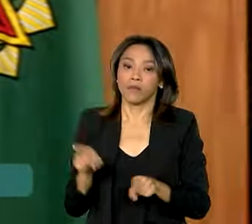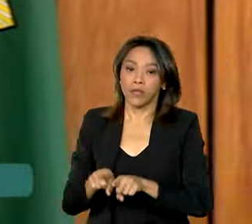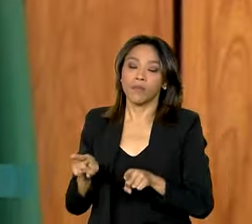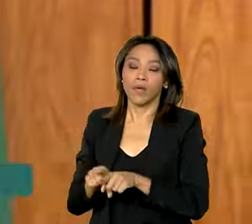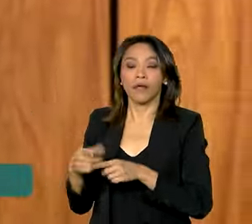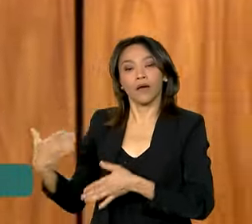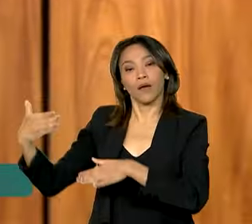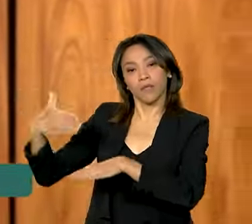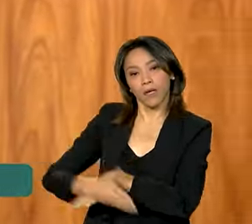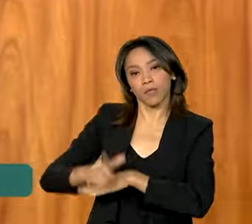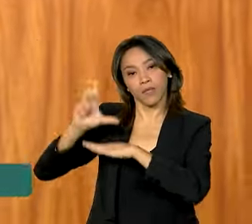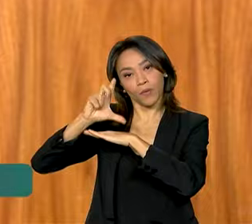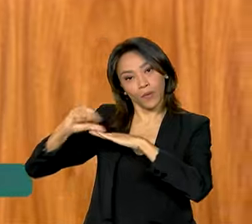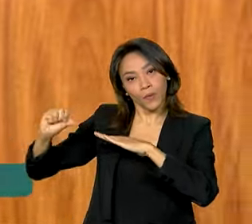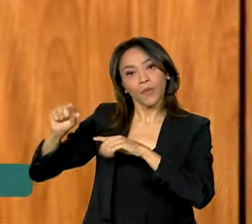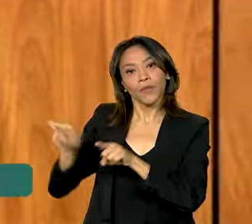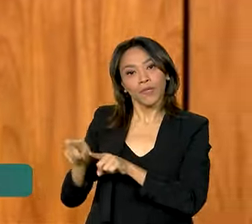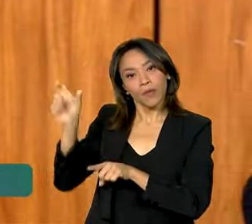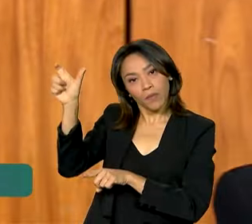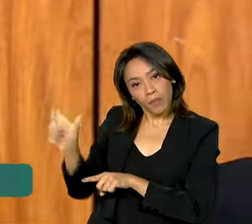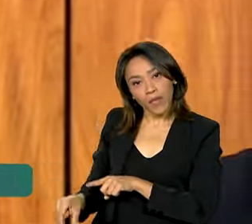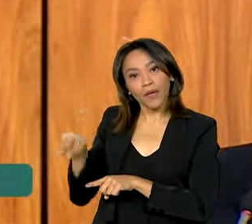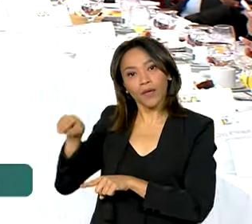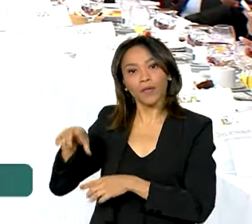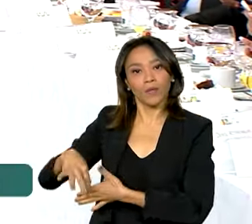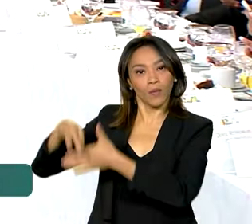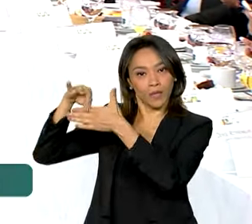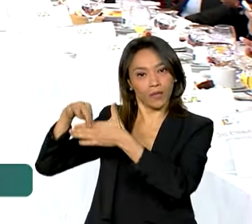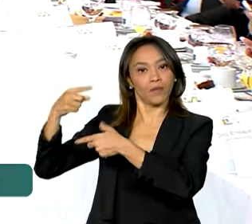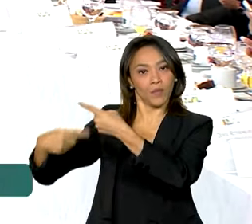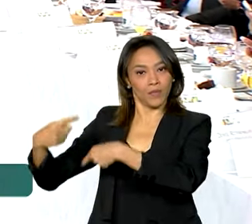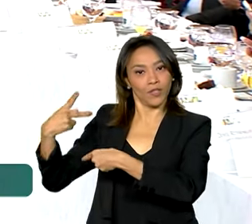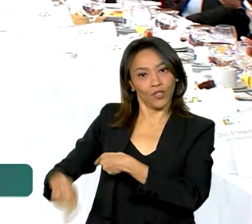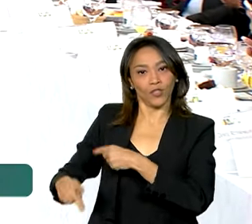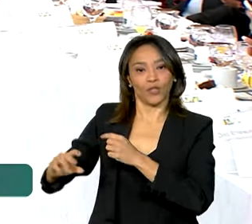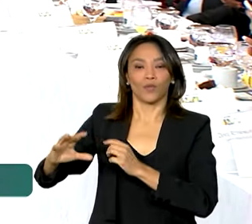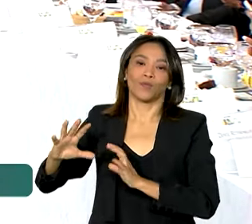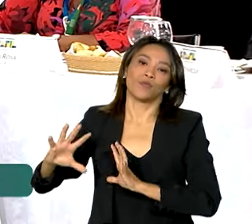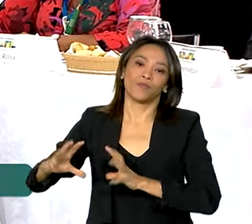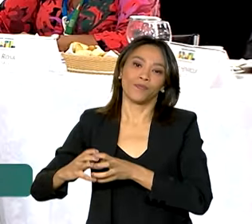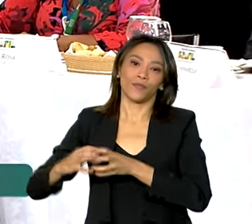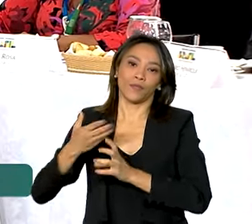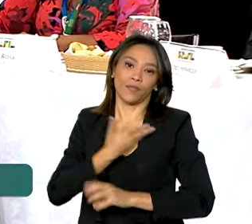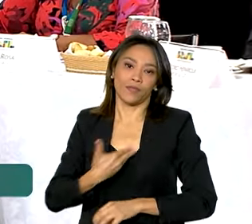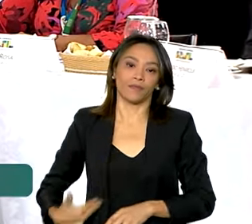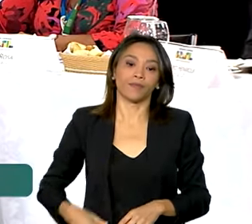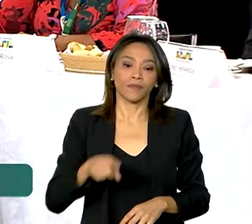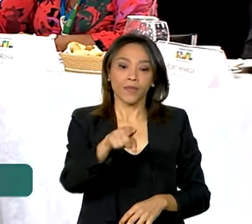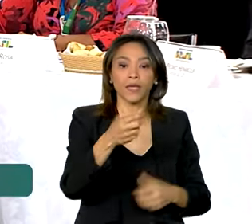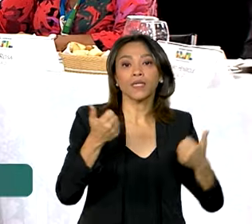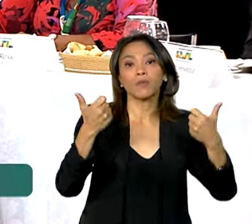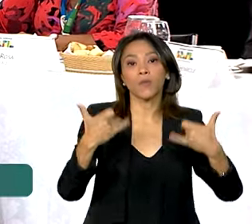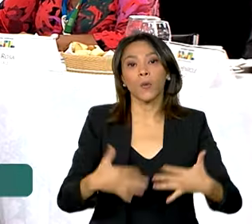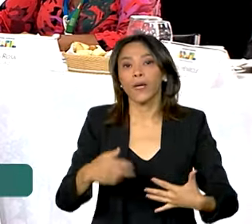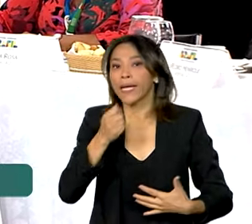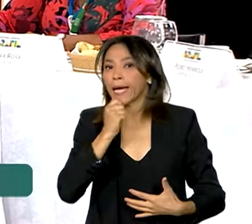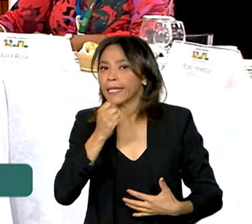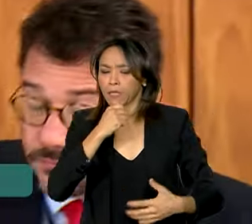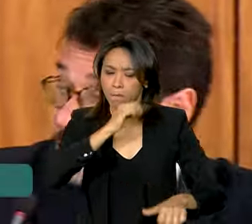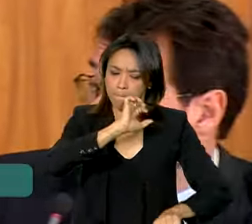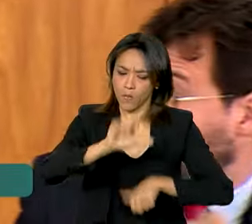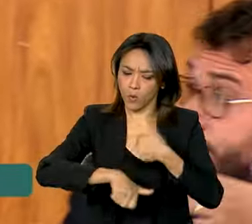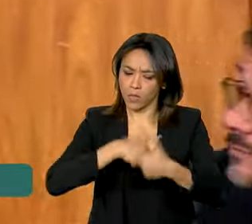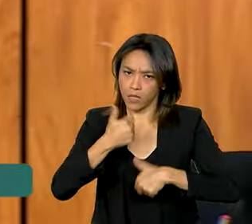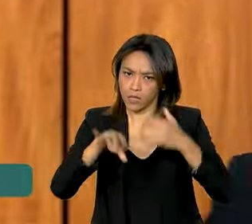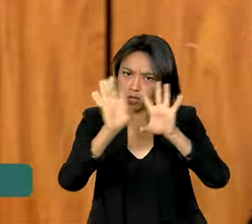da Casa Civil e do ministro da Organização Política. Afirmou ainda que não existe previsão de reforma ministerial no governo.